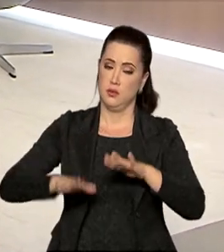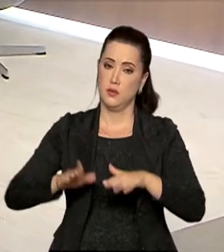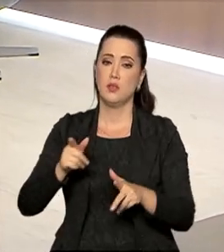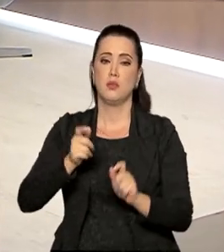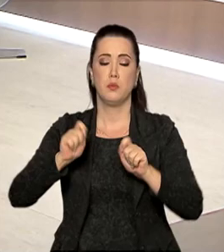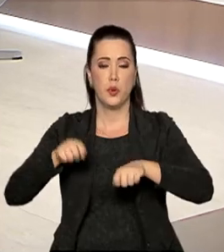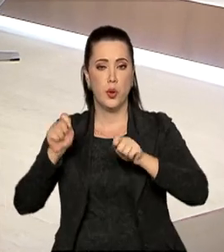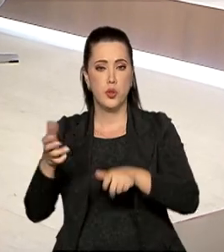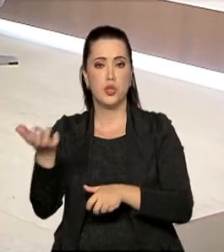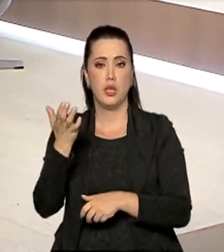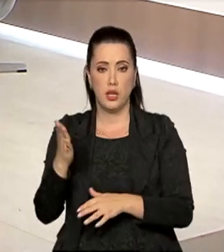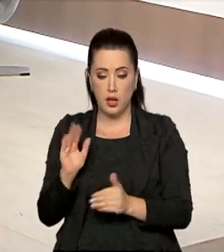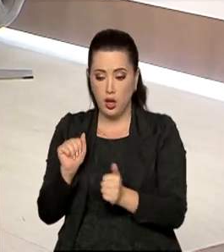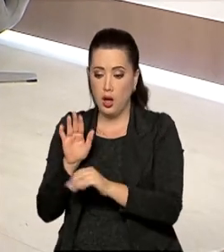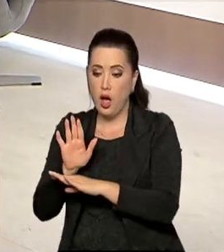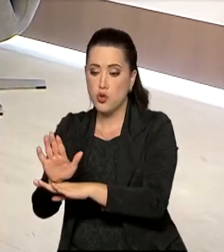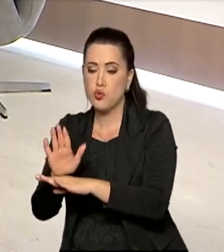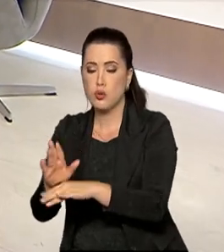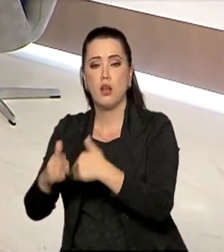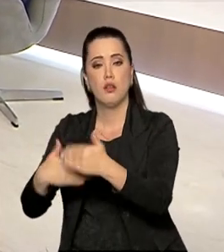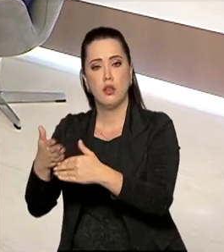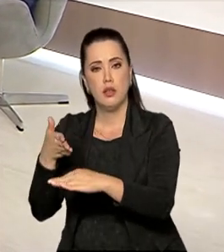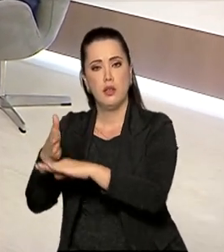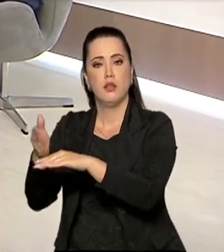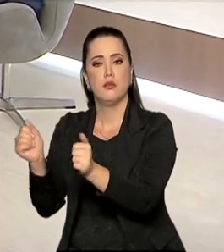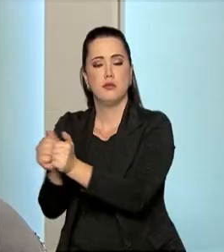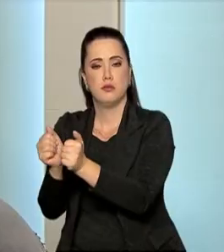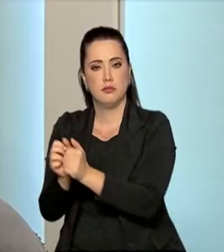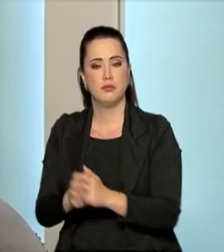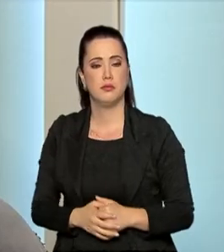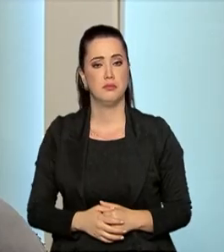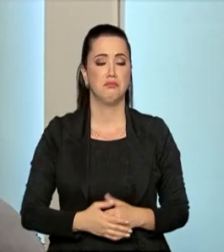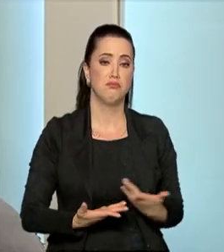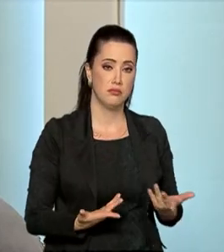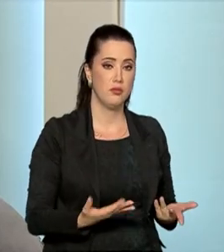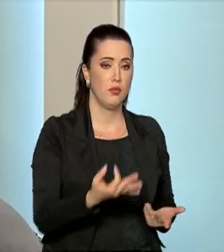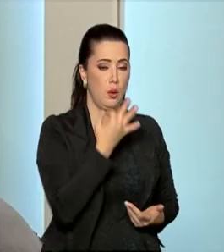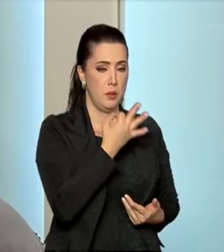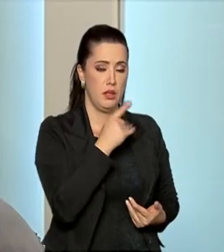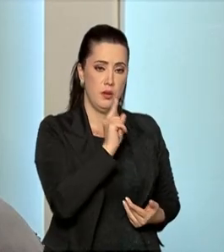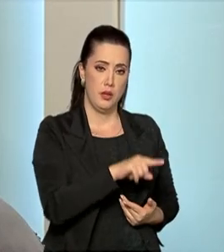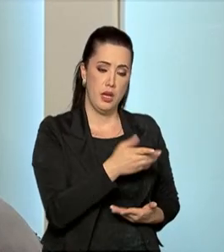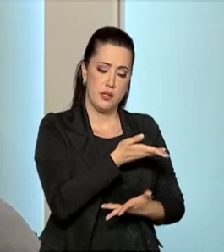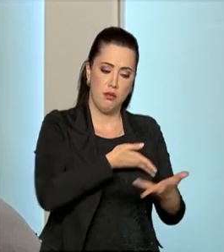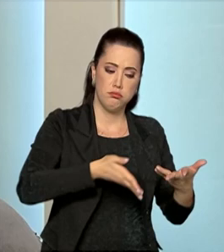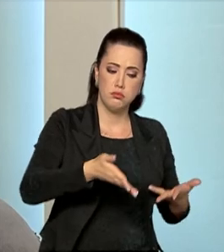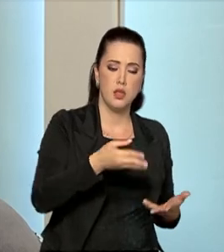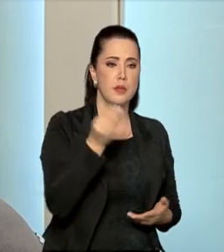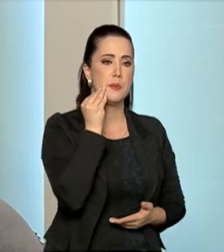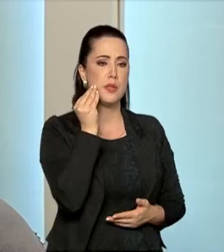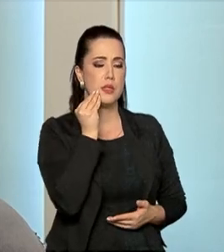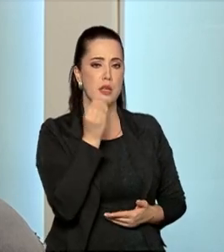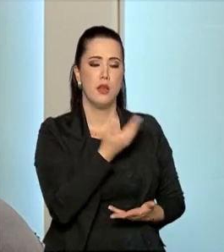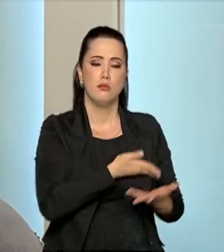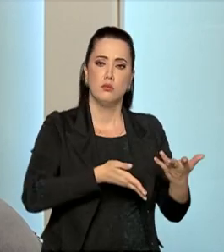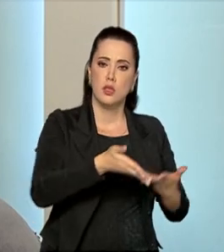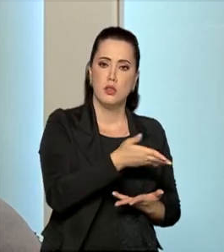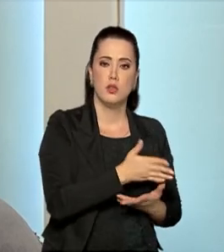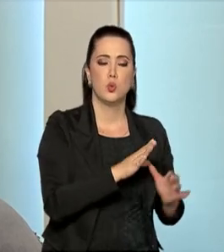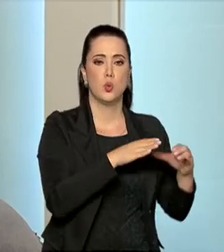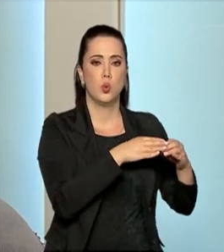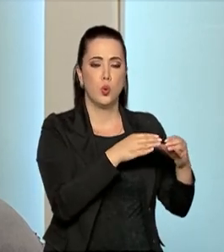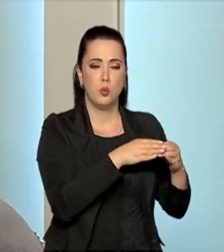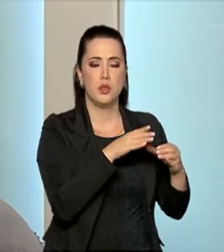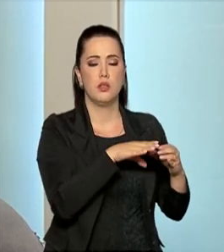podem se interessar por esses processos? Certamente. Eu acho que essa troca de experiência entre indígenas e não